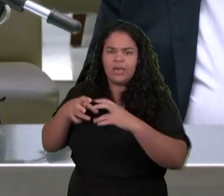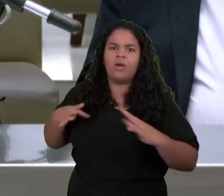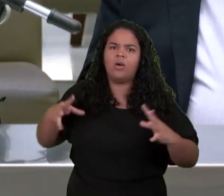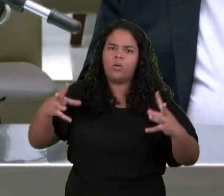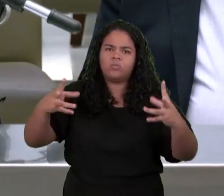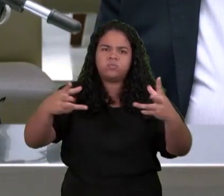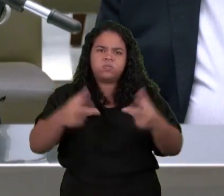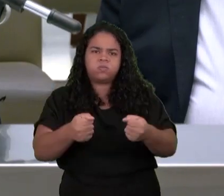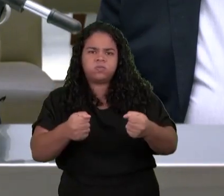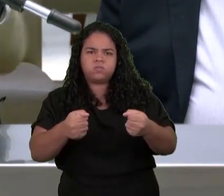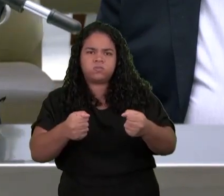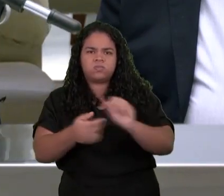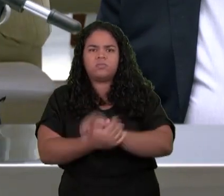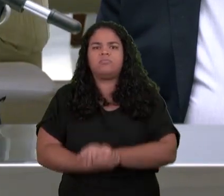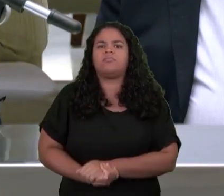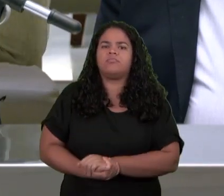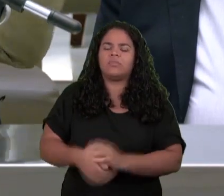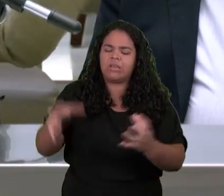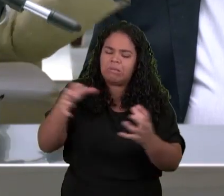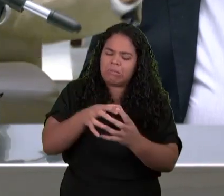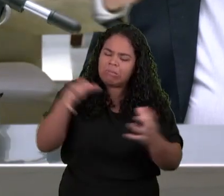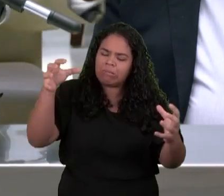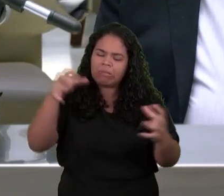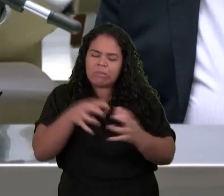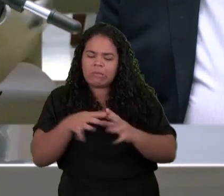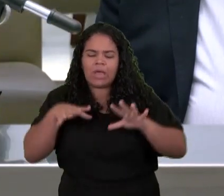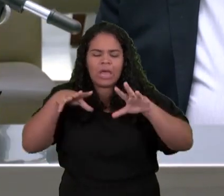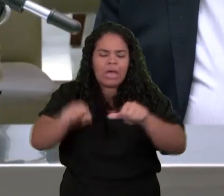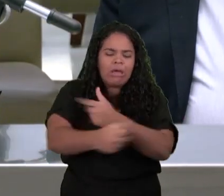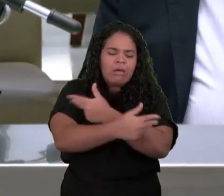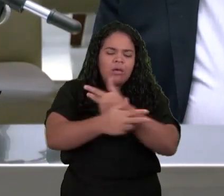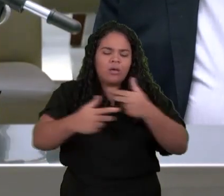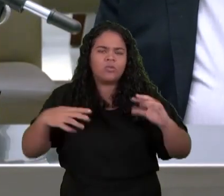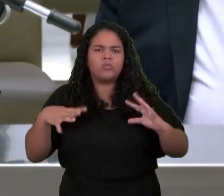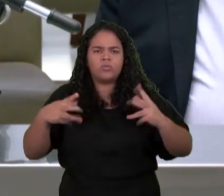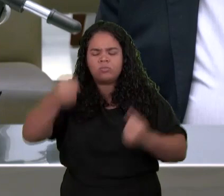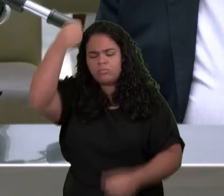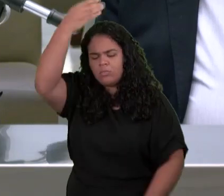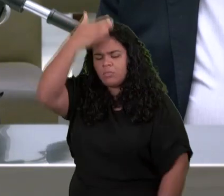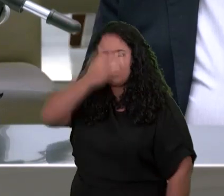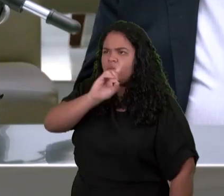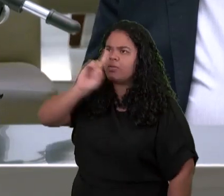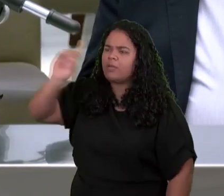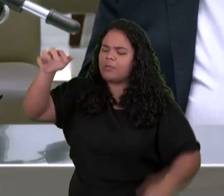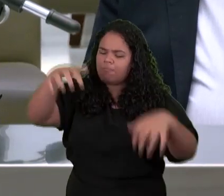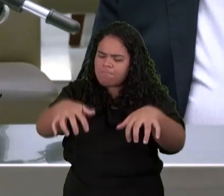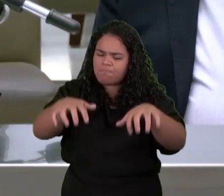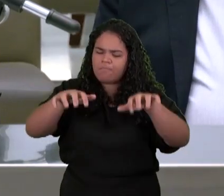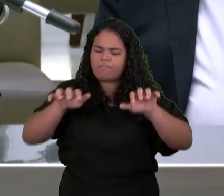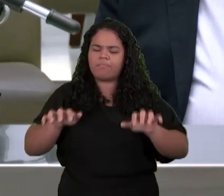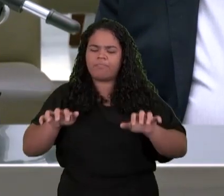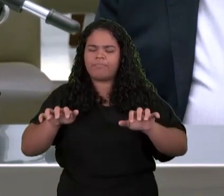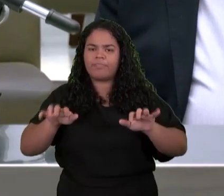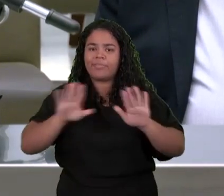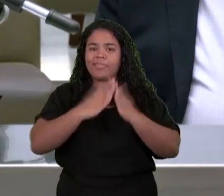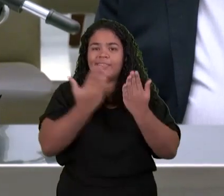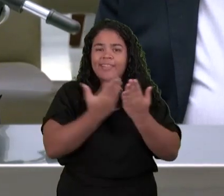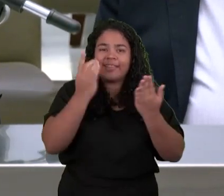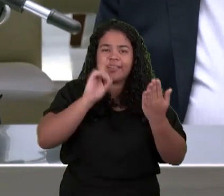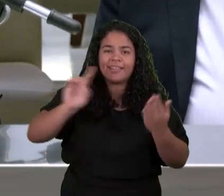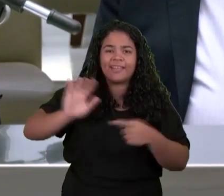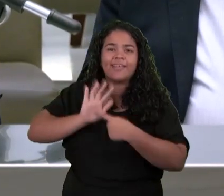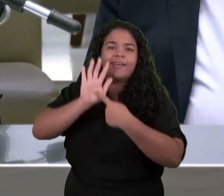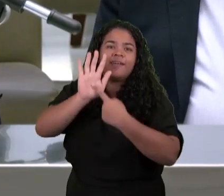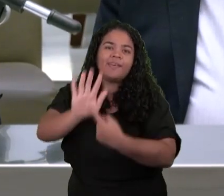Animais Que estavam Diante Do trono De Deus Mas a Bíblia Diz Que o